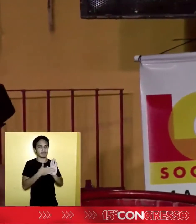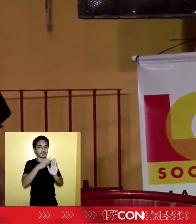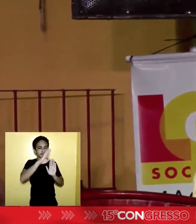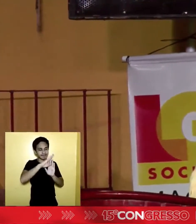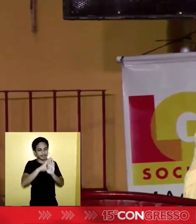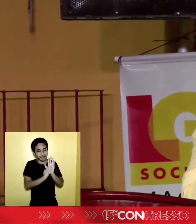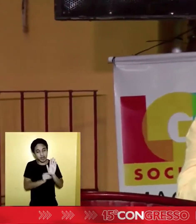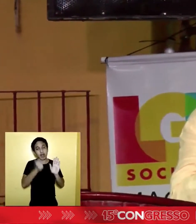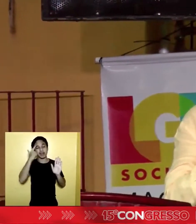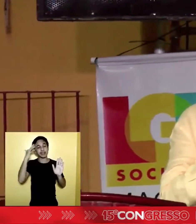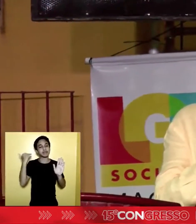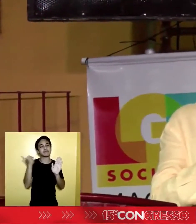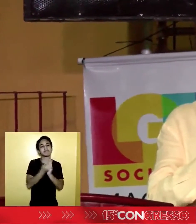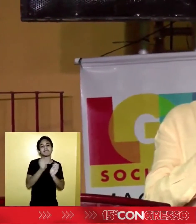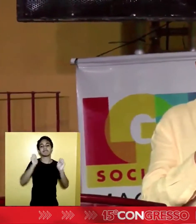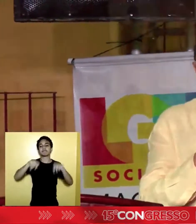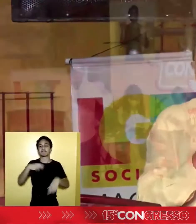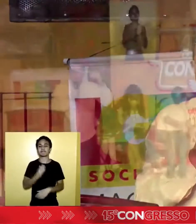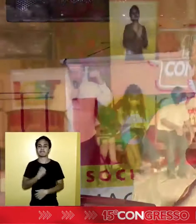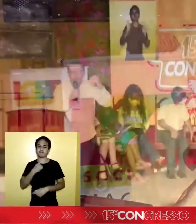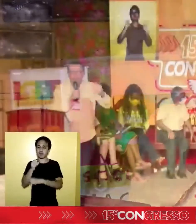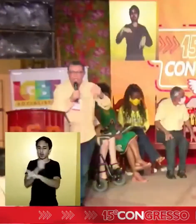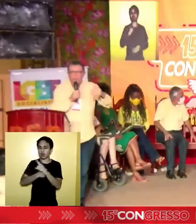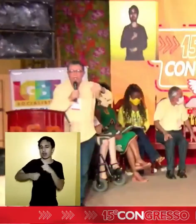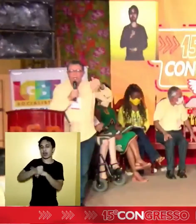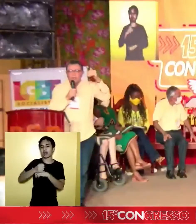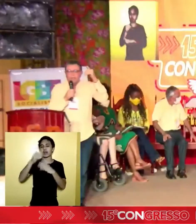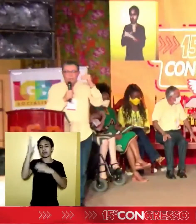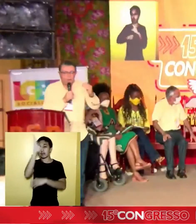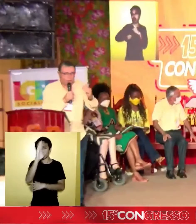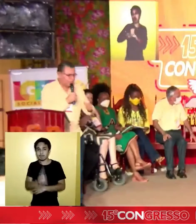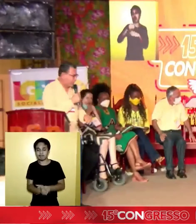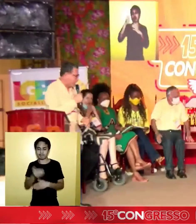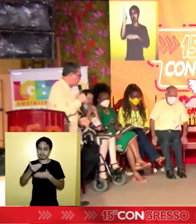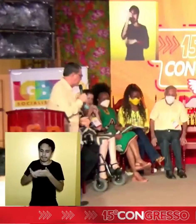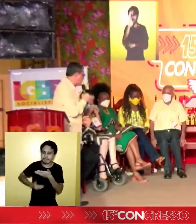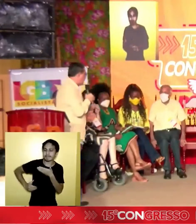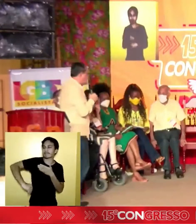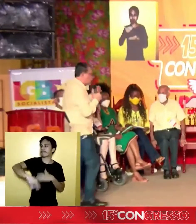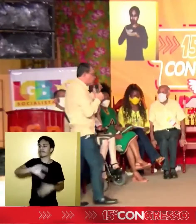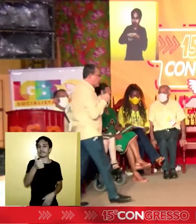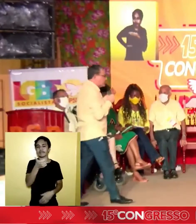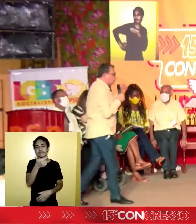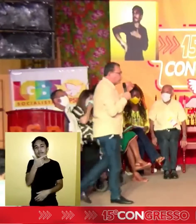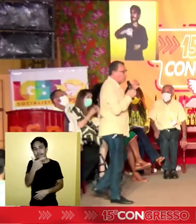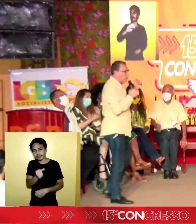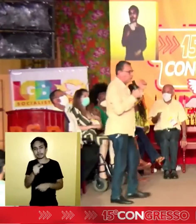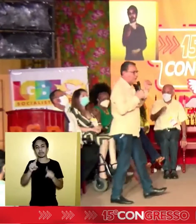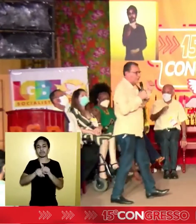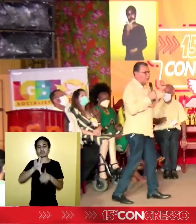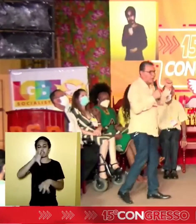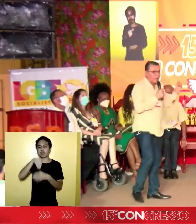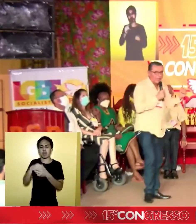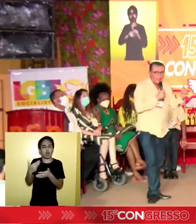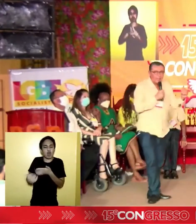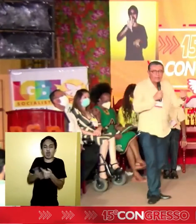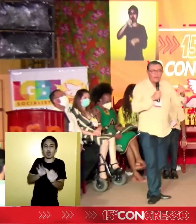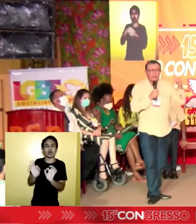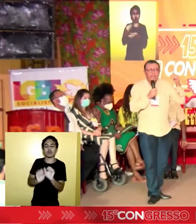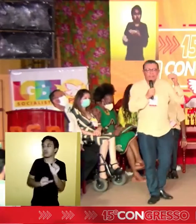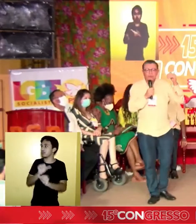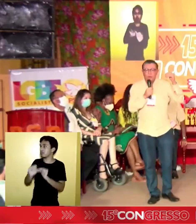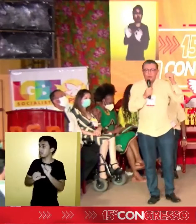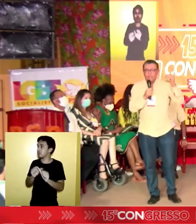partido que haverá de orientar os socialistas brasileiros pelas próximas décadas. Não trata-se de uma mudança qualquer,